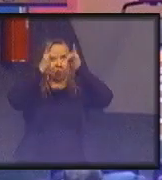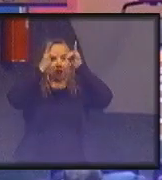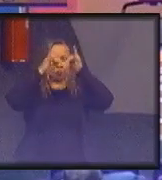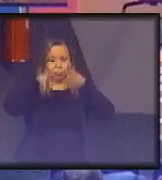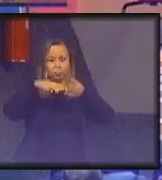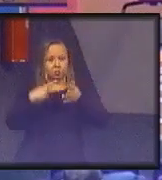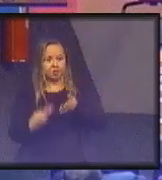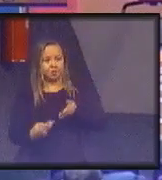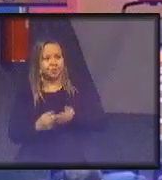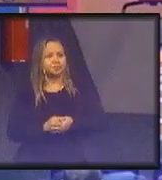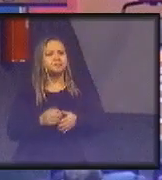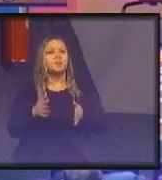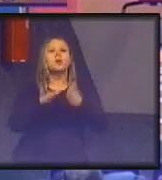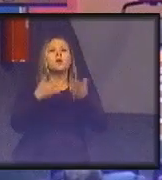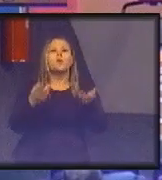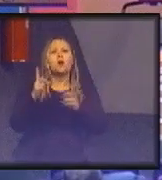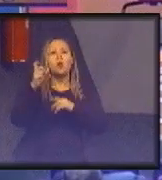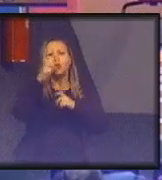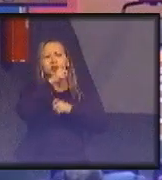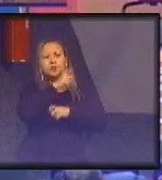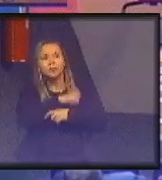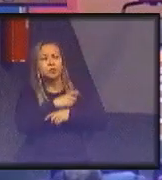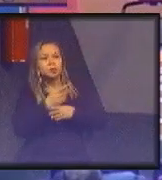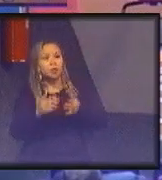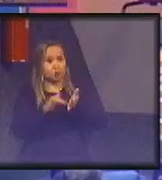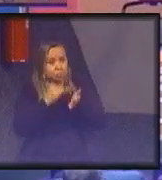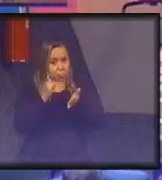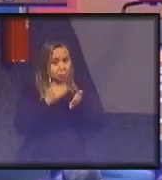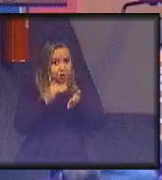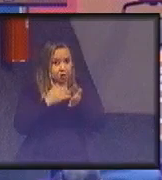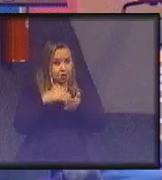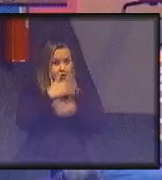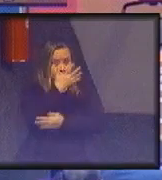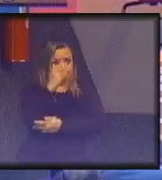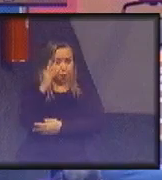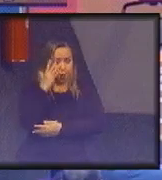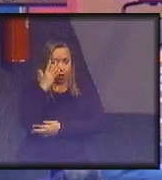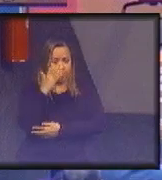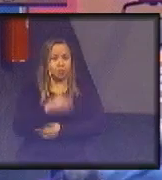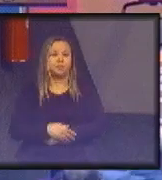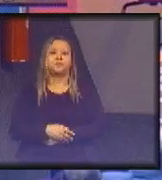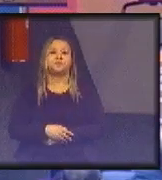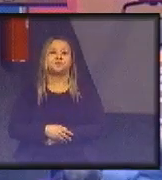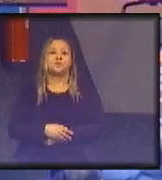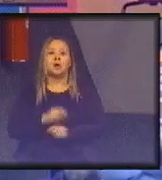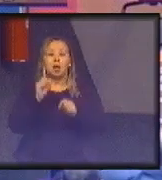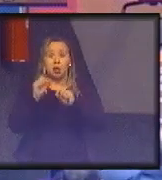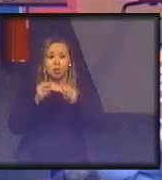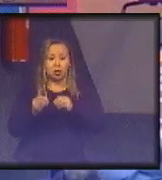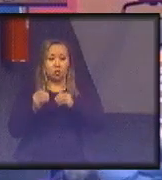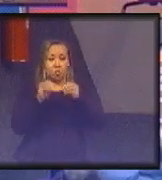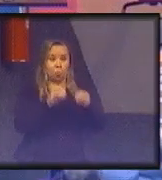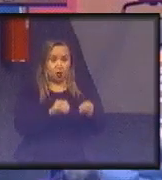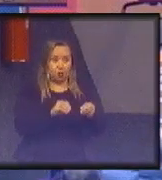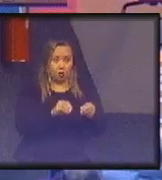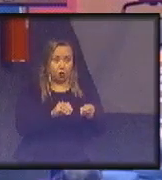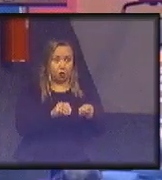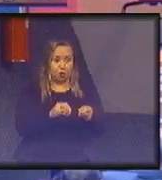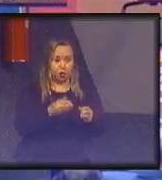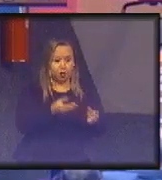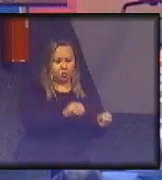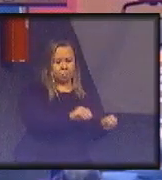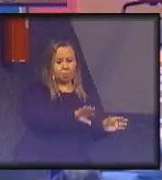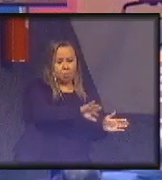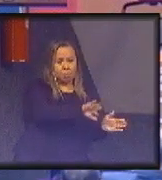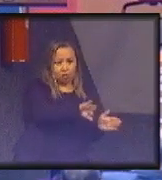quer dizer, qual a dificuldade quando eu era secretário de meio ambiente? Que ocupa, a gente ia lá, tiram o